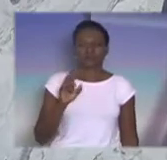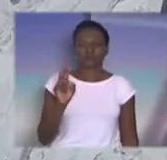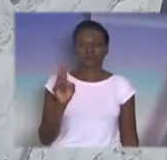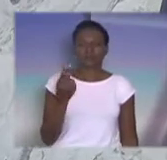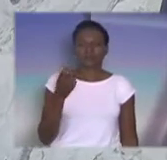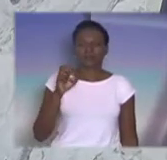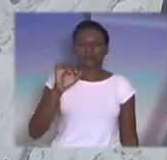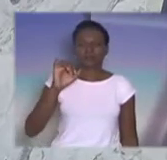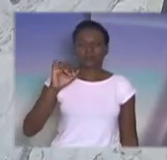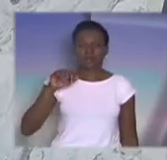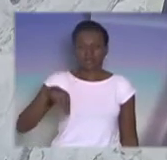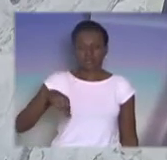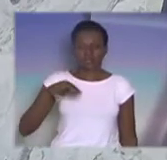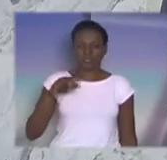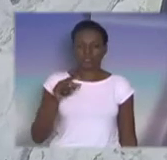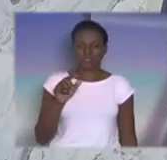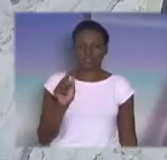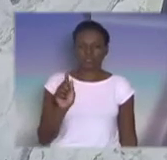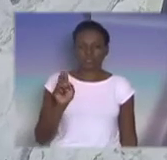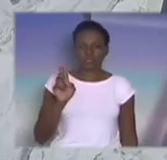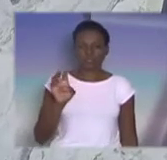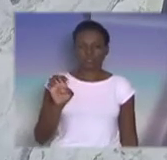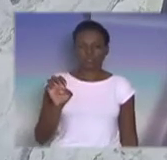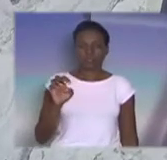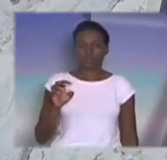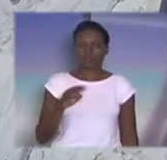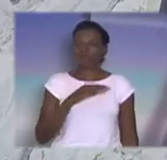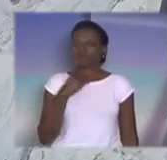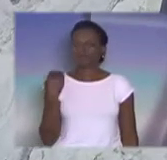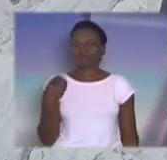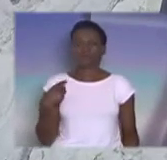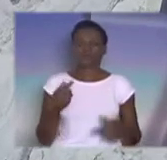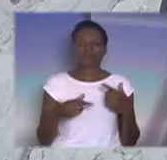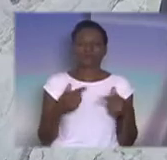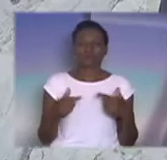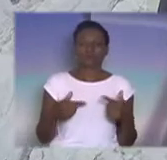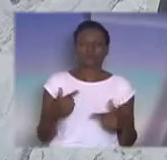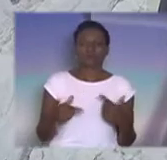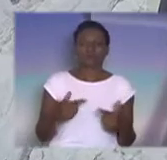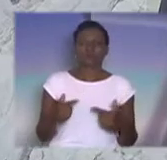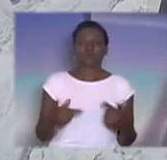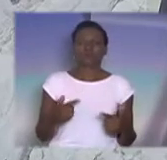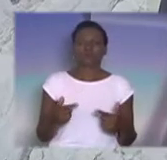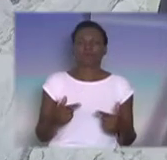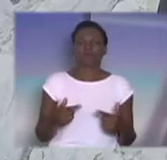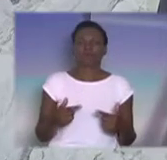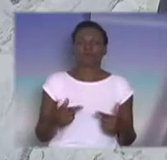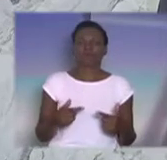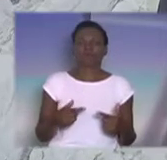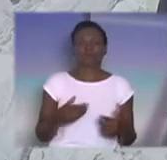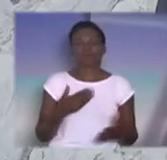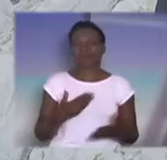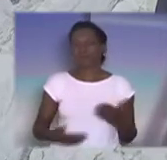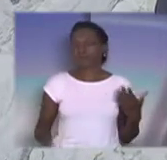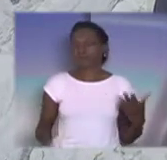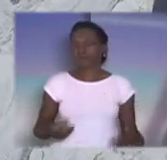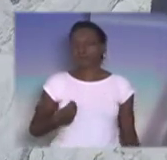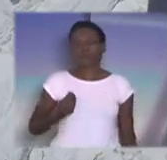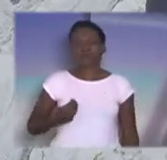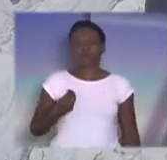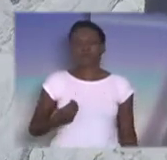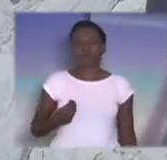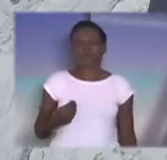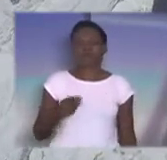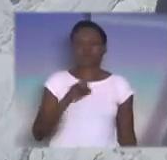morreu numa operação onde acabou sendo ceifada a sua vida na zona